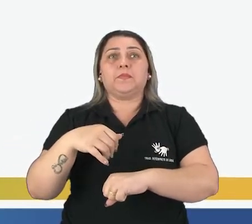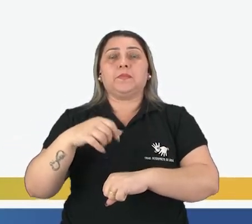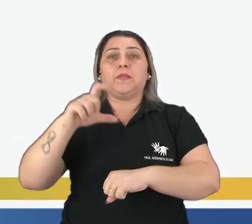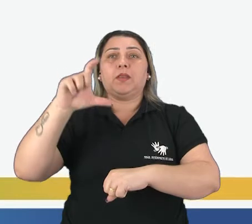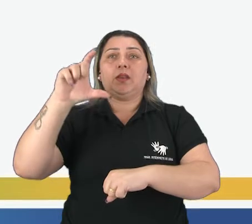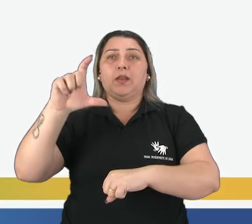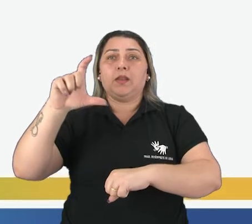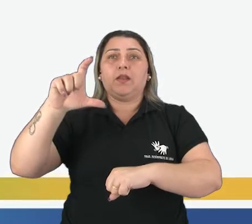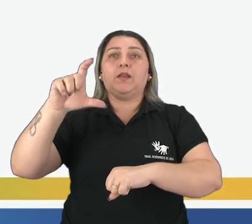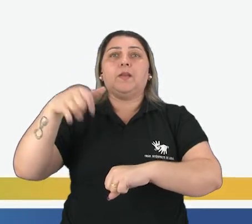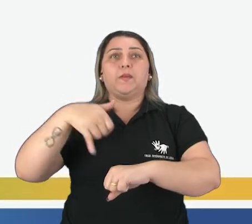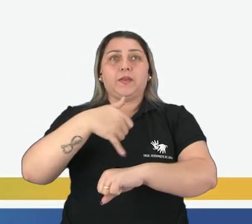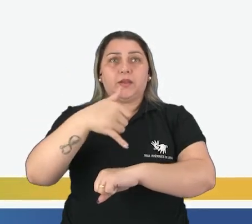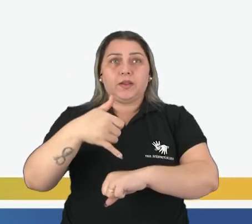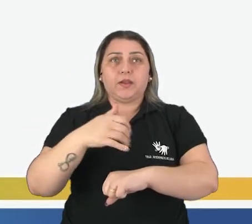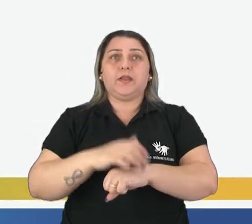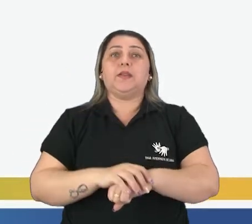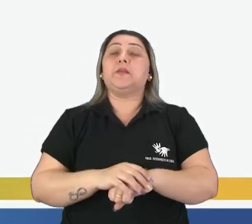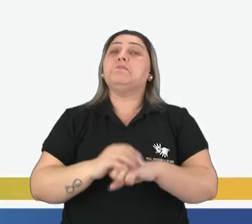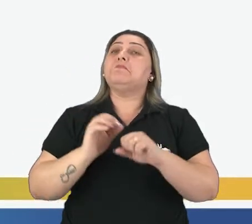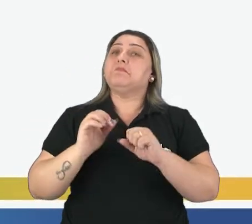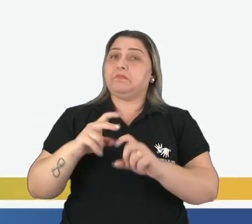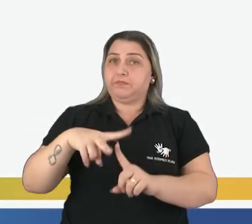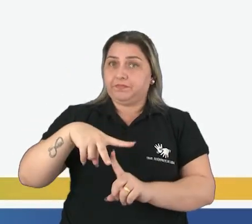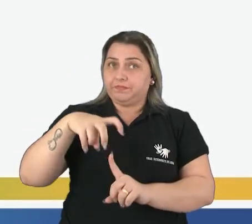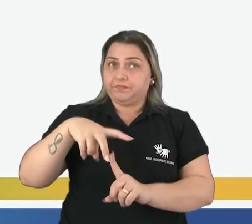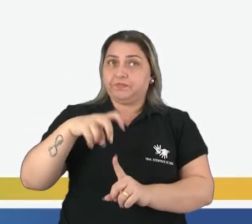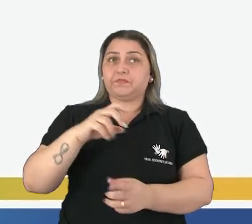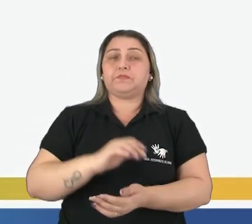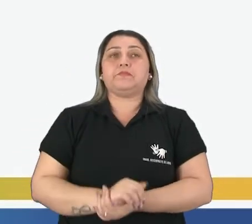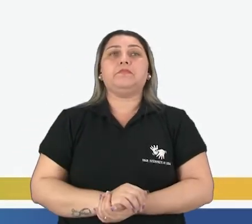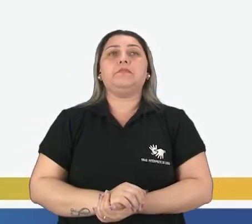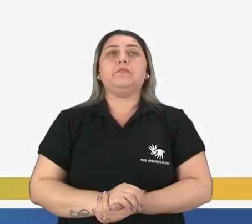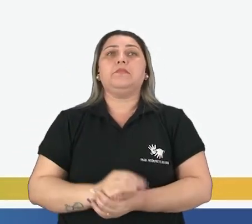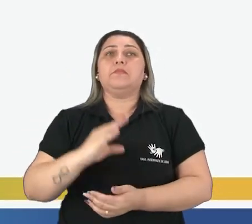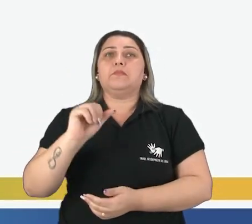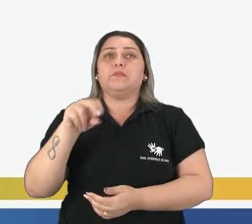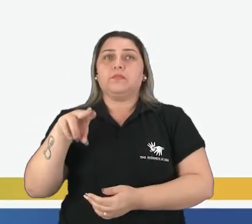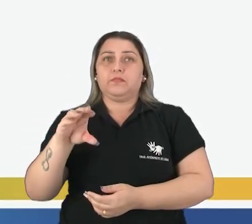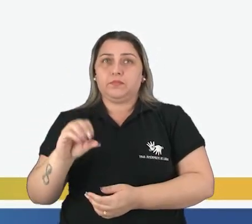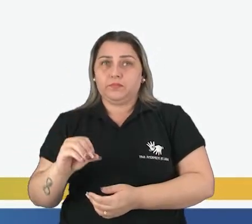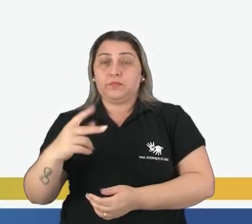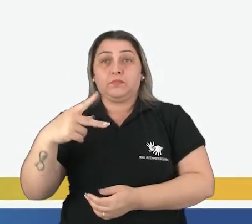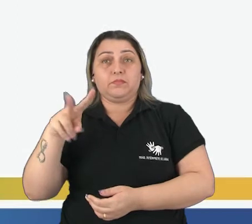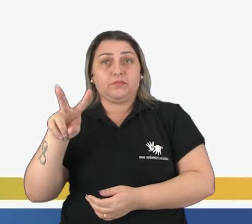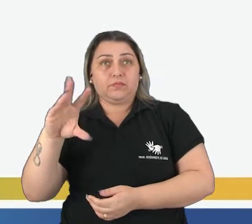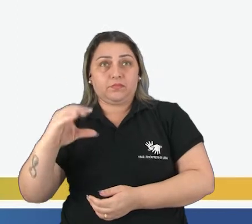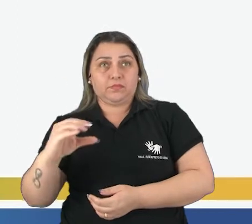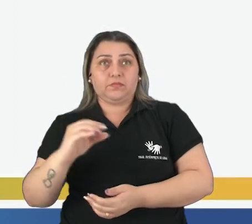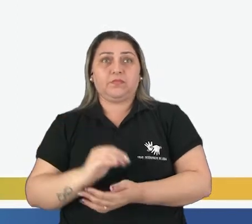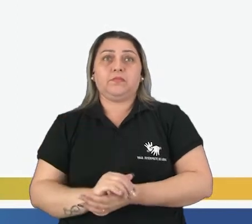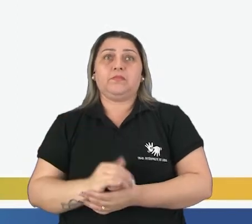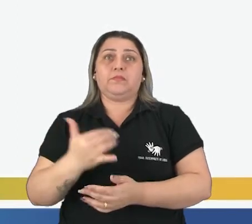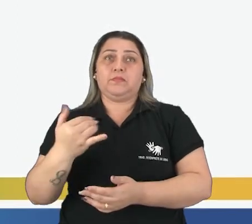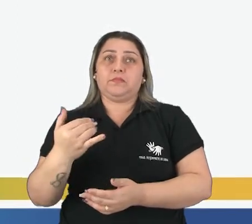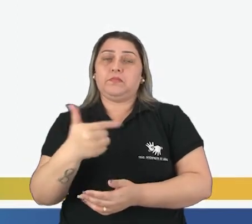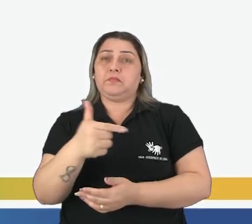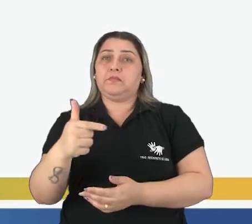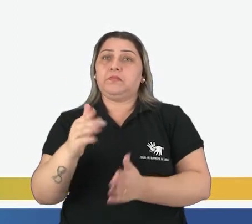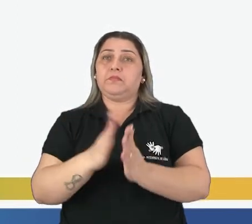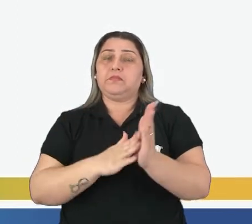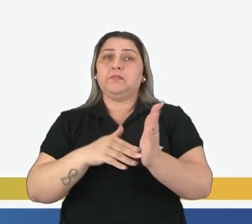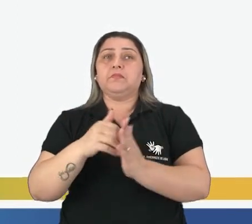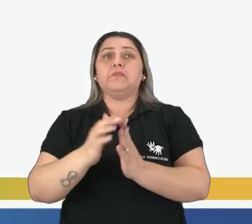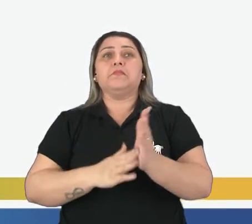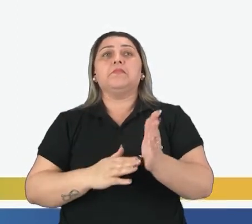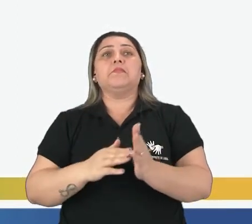refrigerante, óleo, vinagre. Todas elas são garrafas PET. Os canos e tubos de PVC, caneta sem tinta,